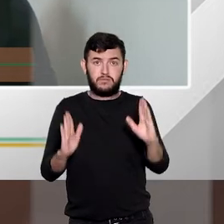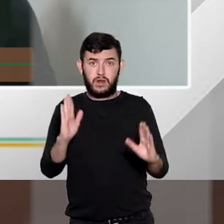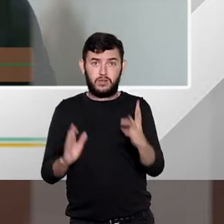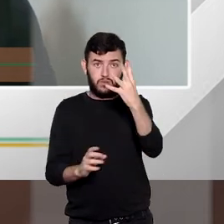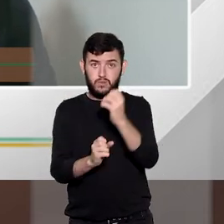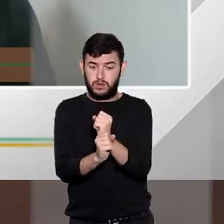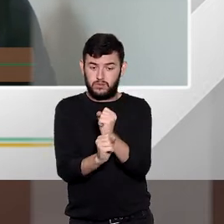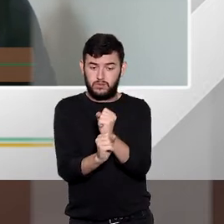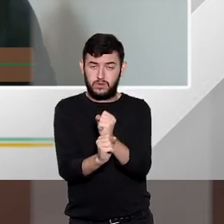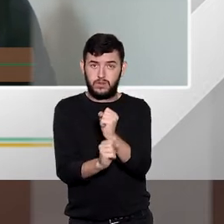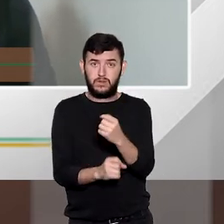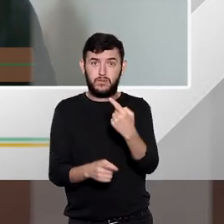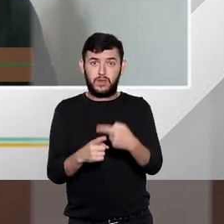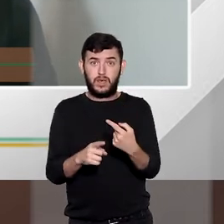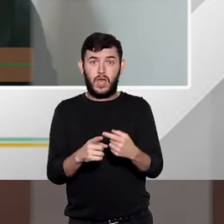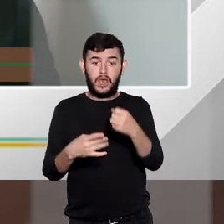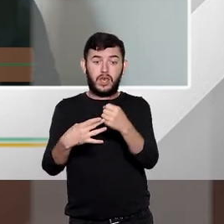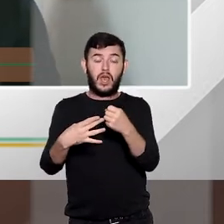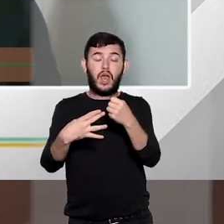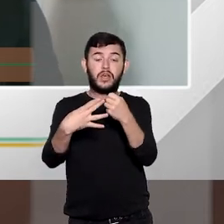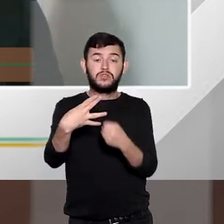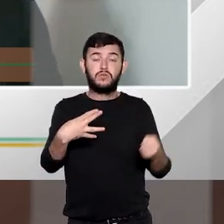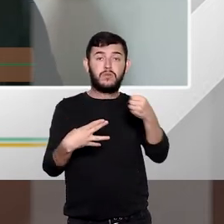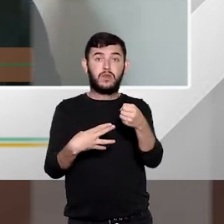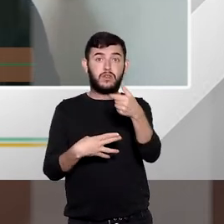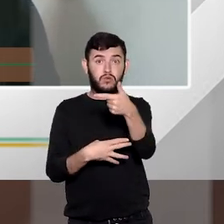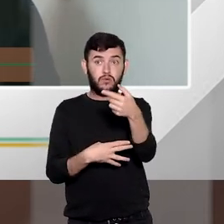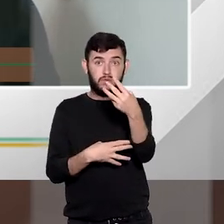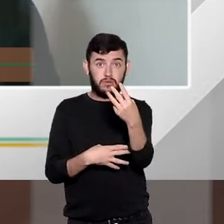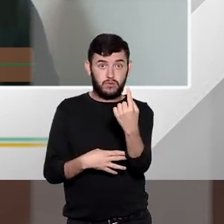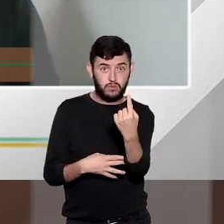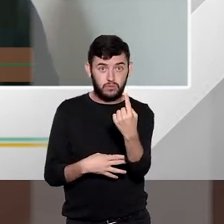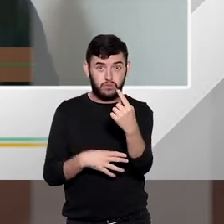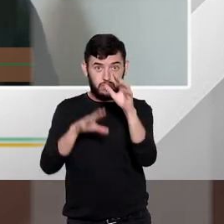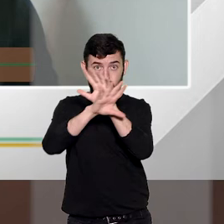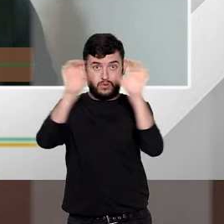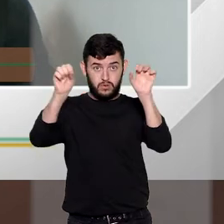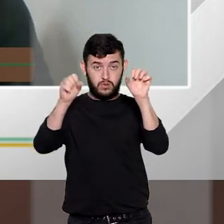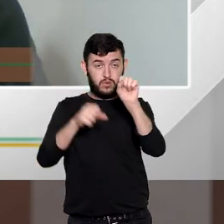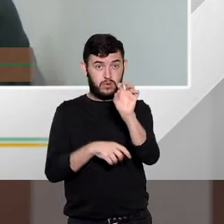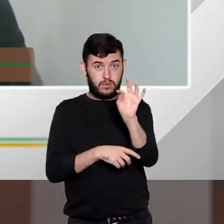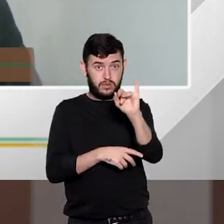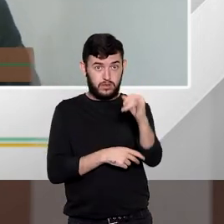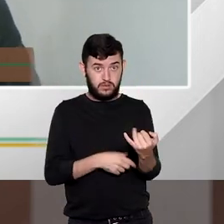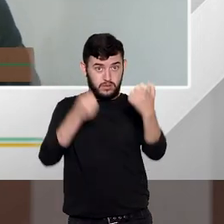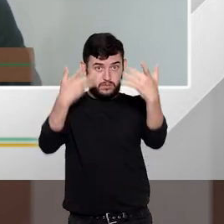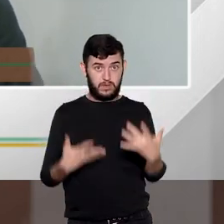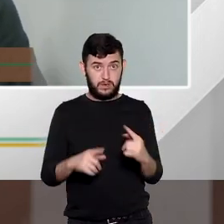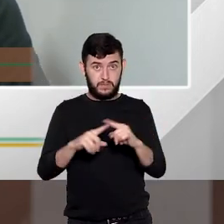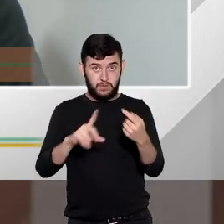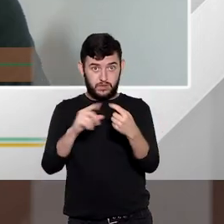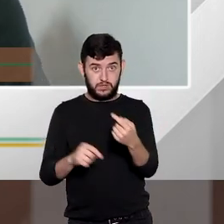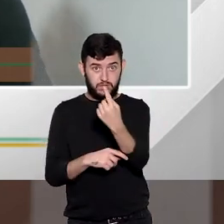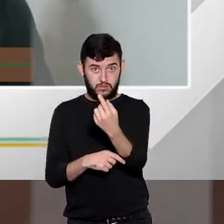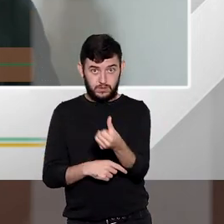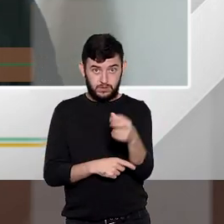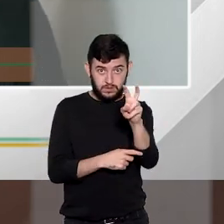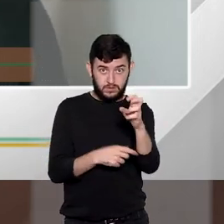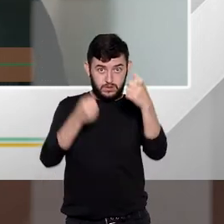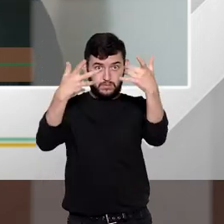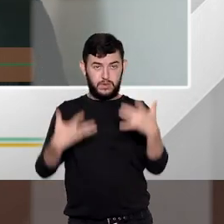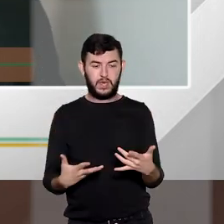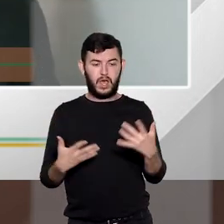súmula 231 da STJ, né? Só que o artigo 65, ele diz, são circunstâncias que sempre atenuam a pena. Então,